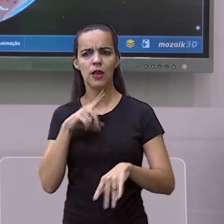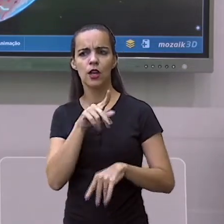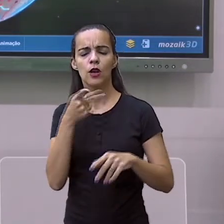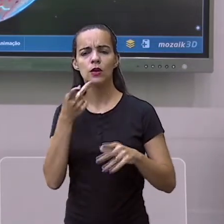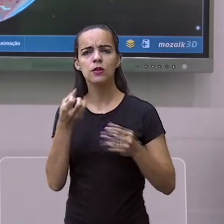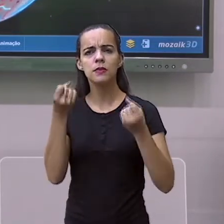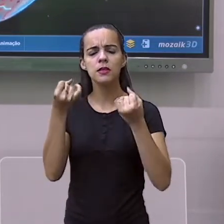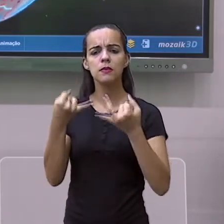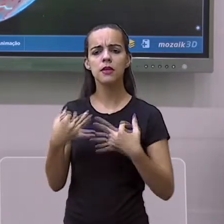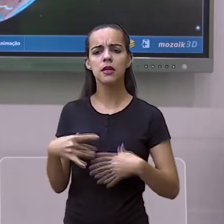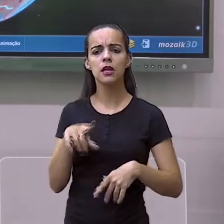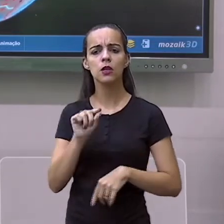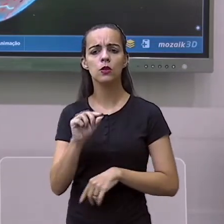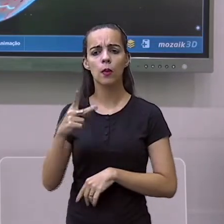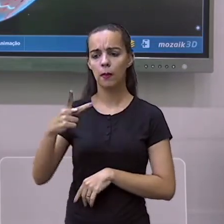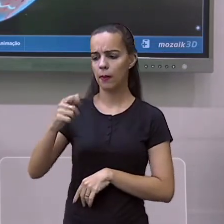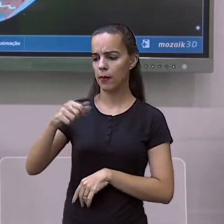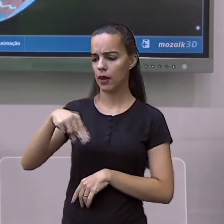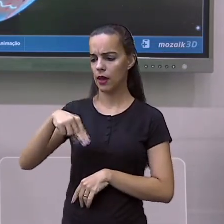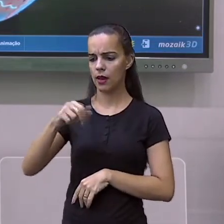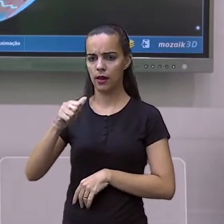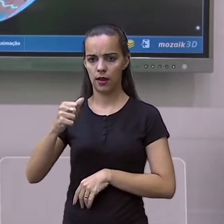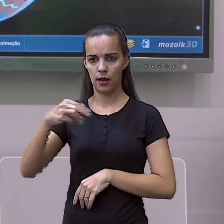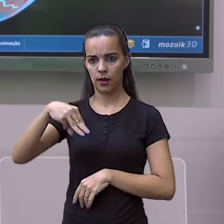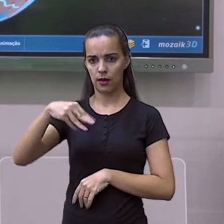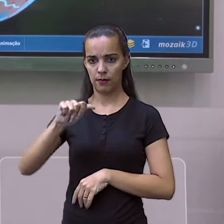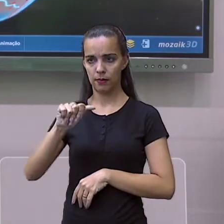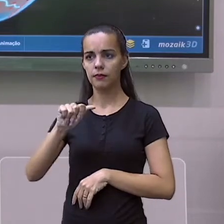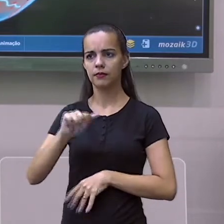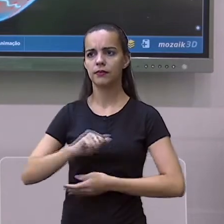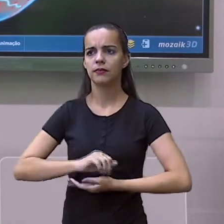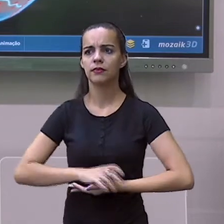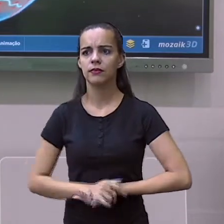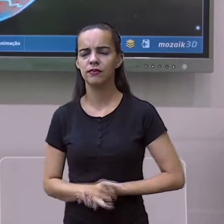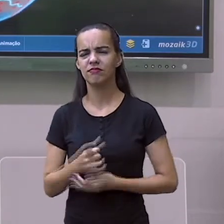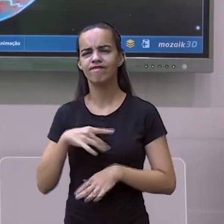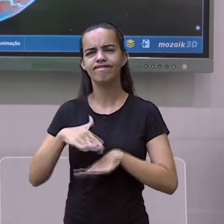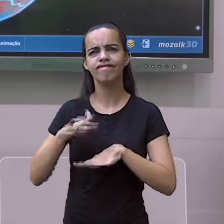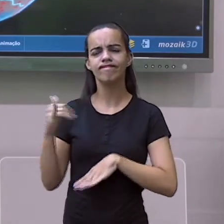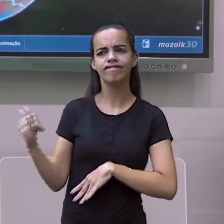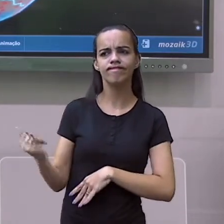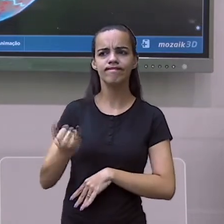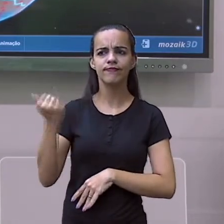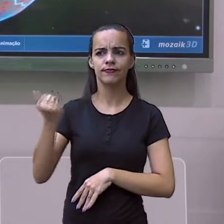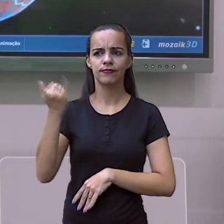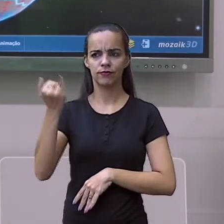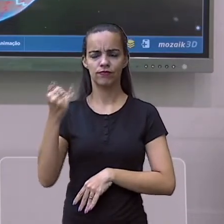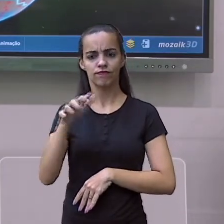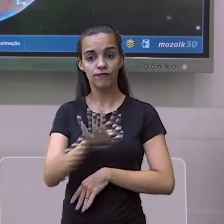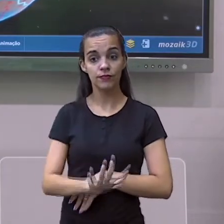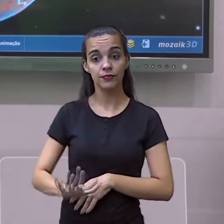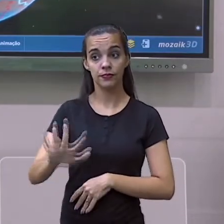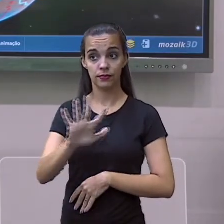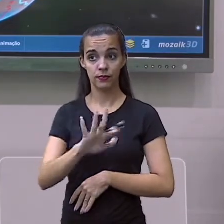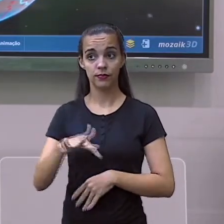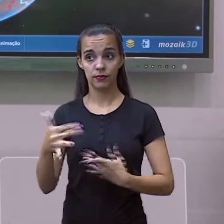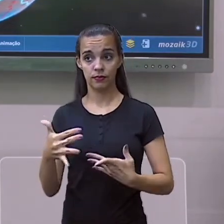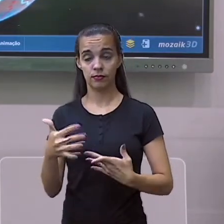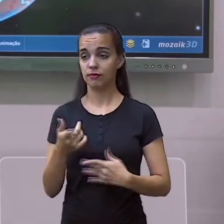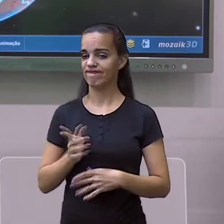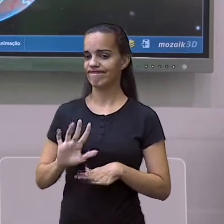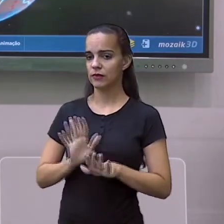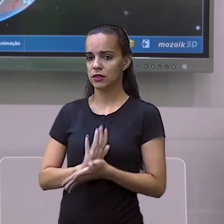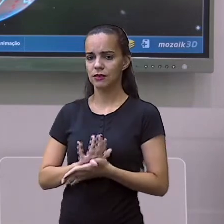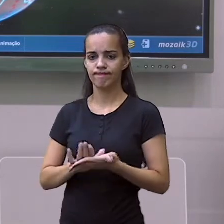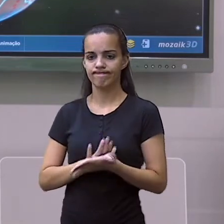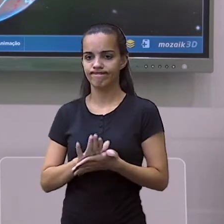Para que a gente entenda um pouco da importância desta região que não é